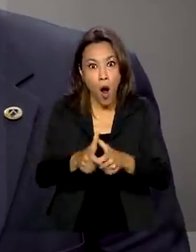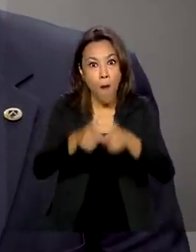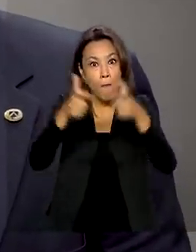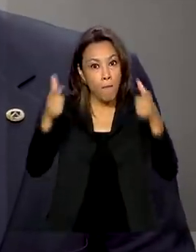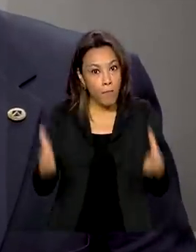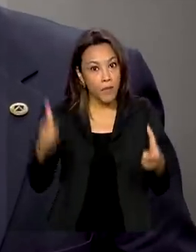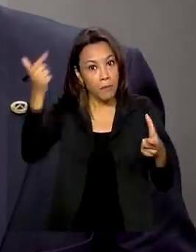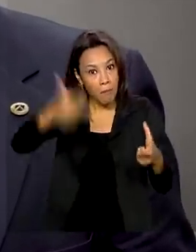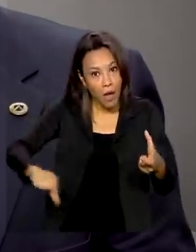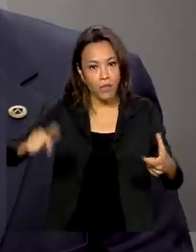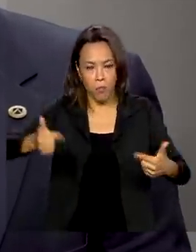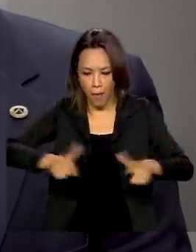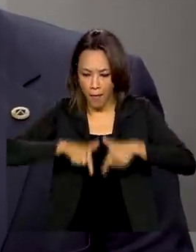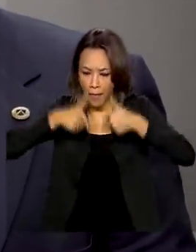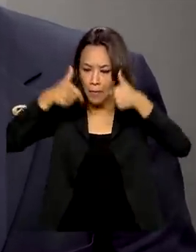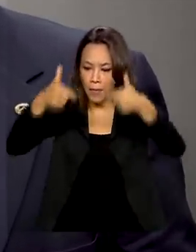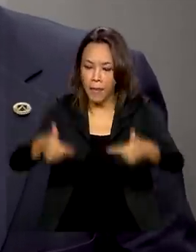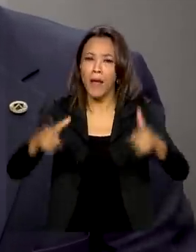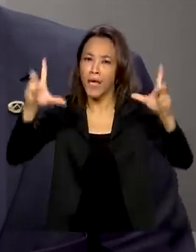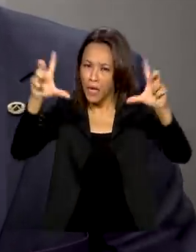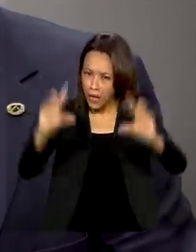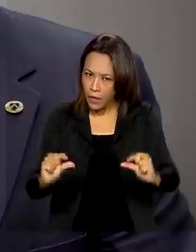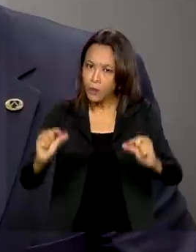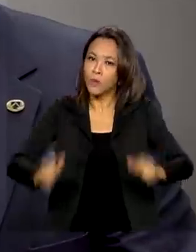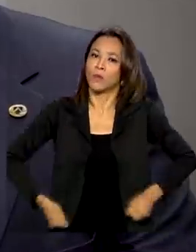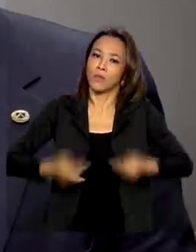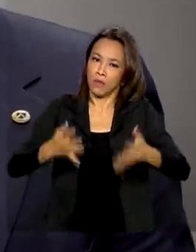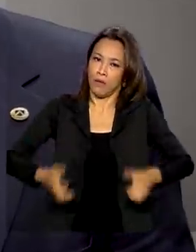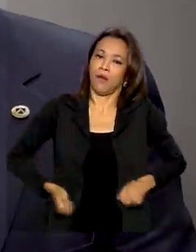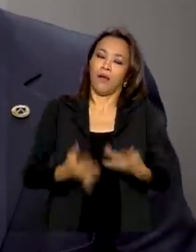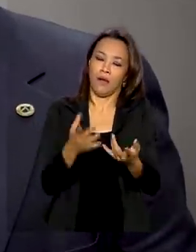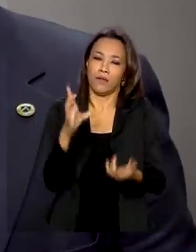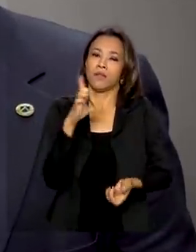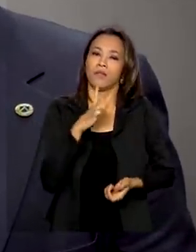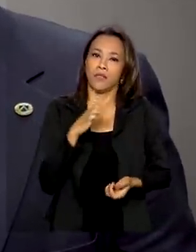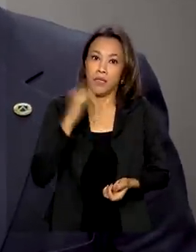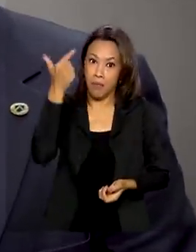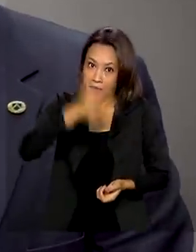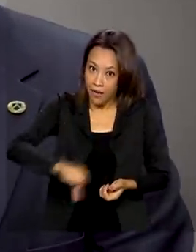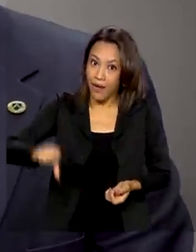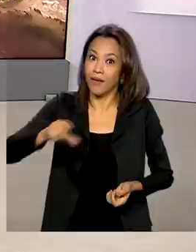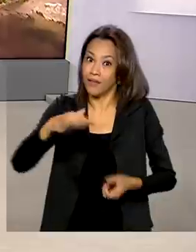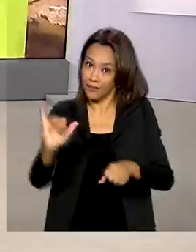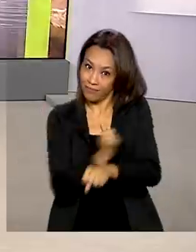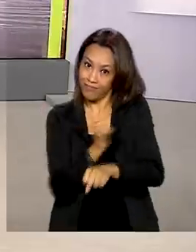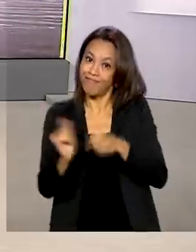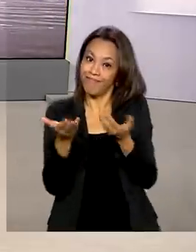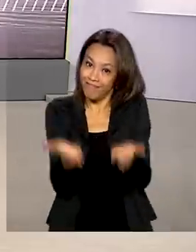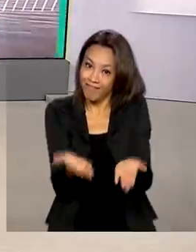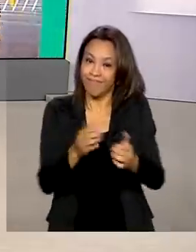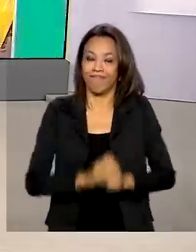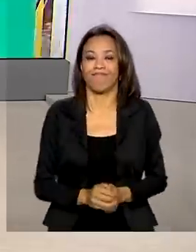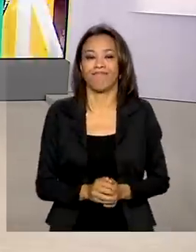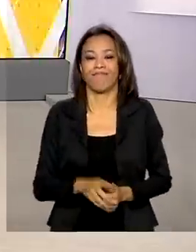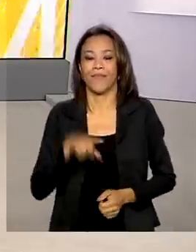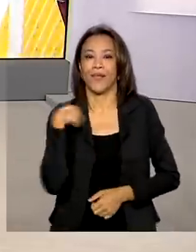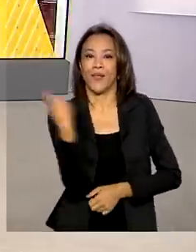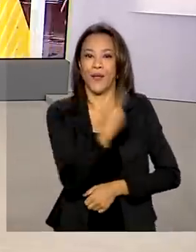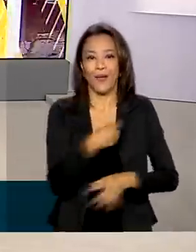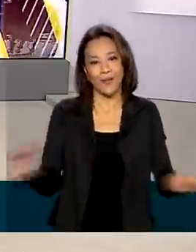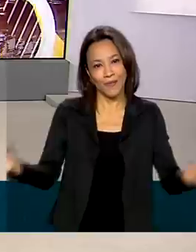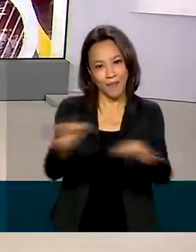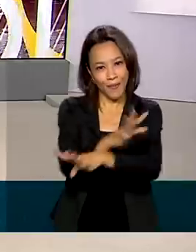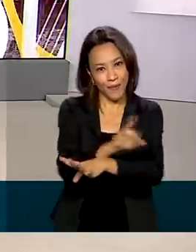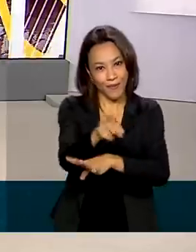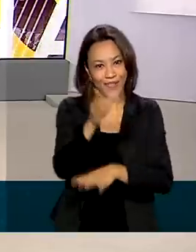aumenta a eficiência, reduz o custo e passa a ter mais pernas de transporte. O Brasil em Dia fica por